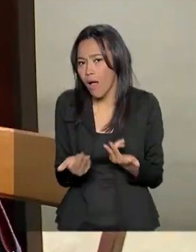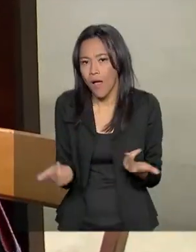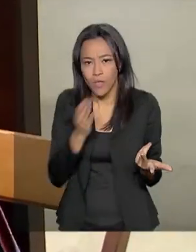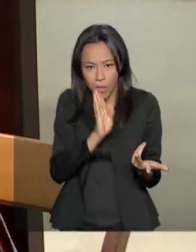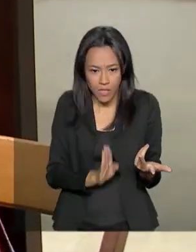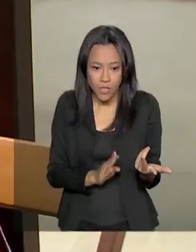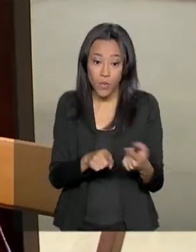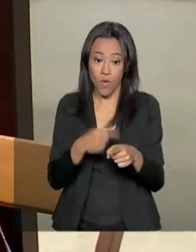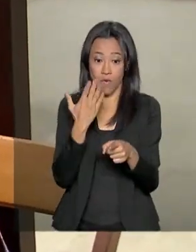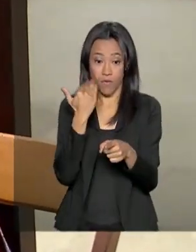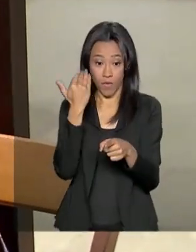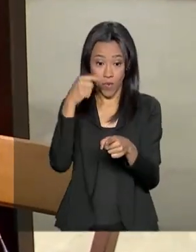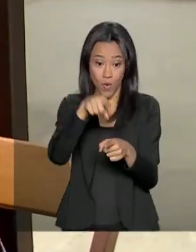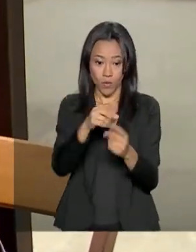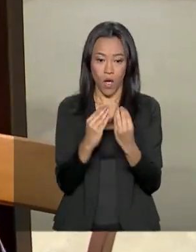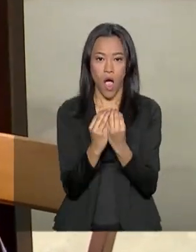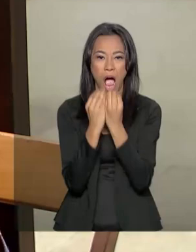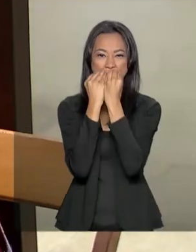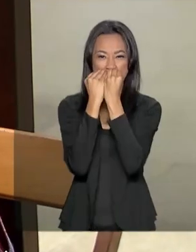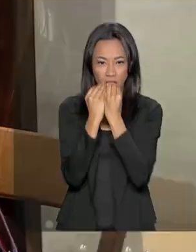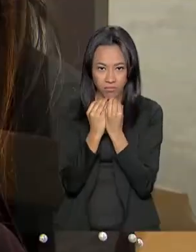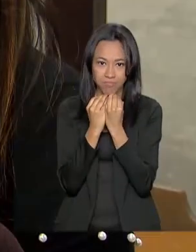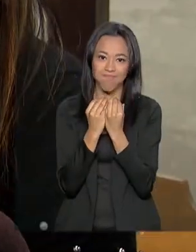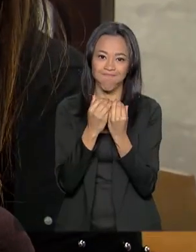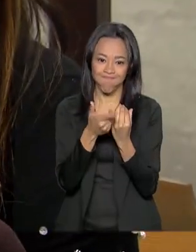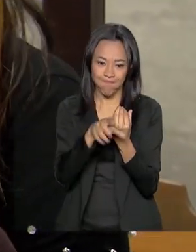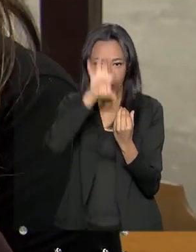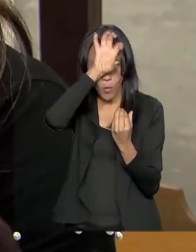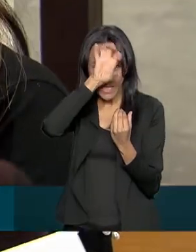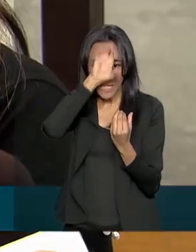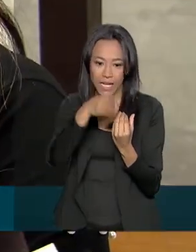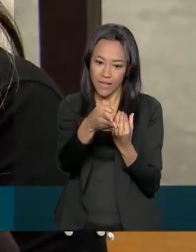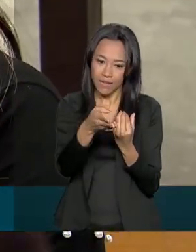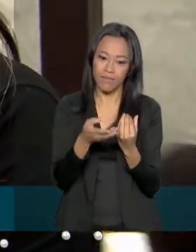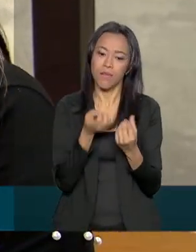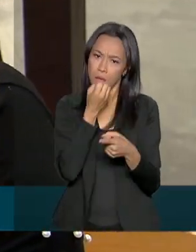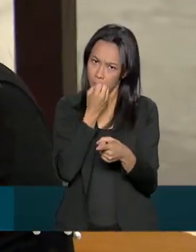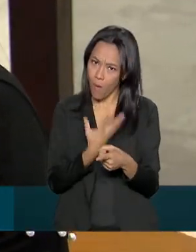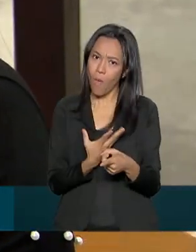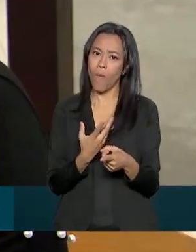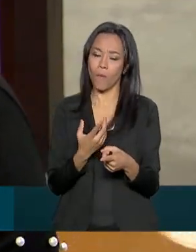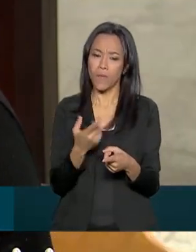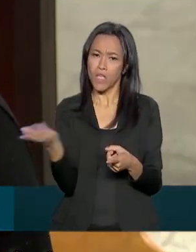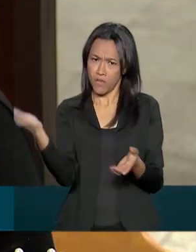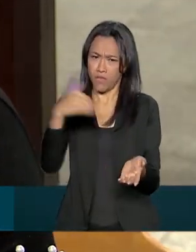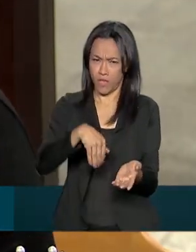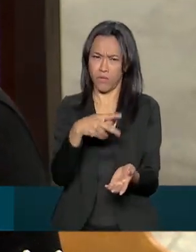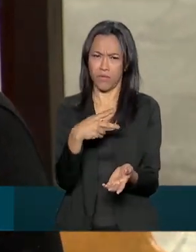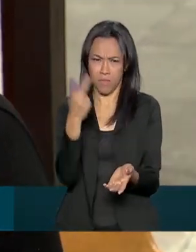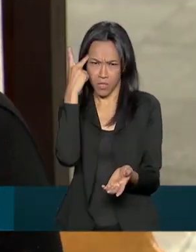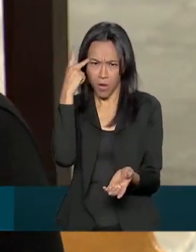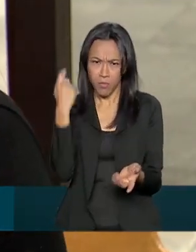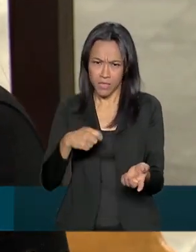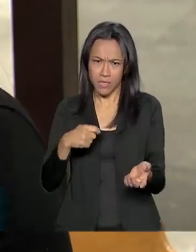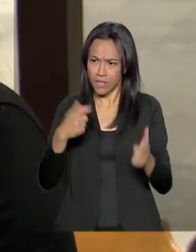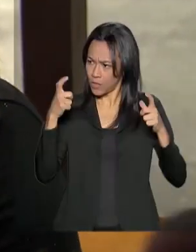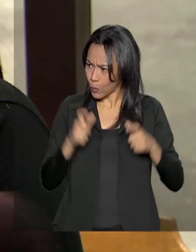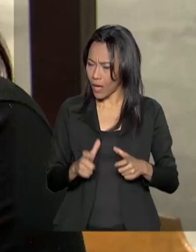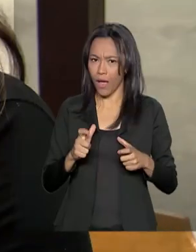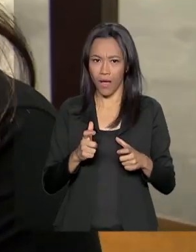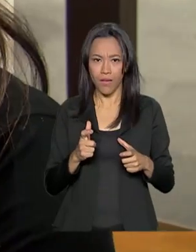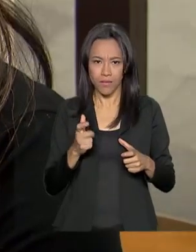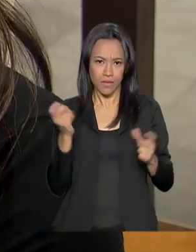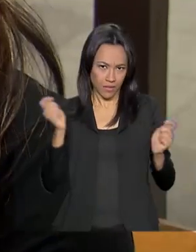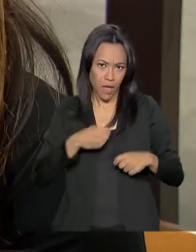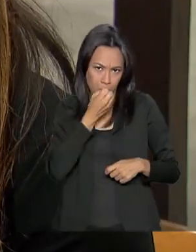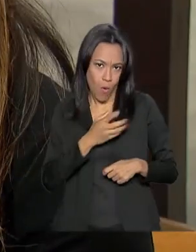como o famoso sanduíche de mortadela. É muito bom, vale a pena. Muito para São Paulo, tem que passar por aqui, esse lugar vale a pena?